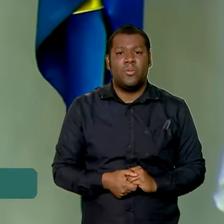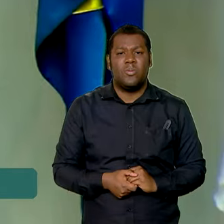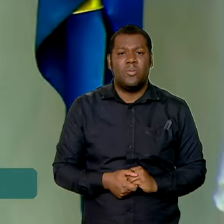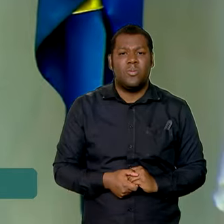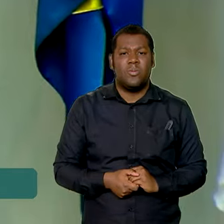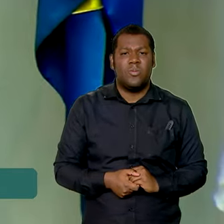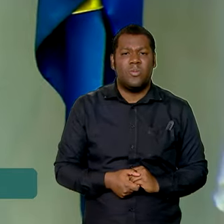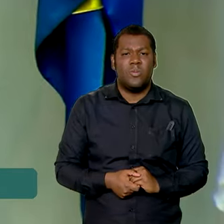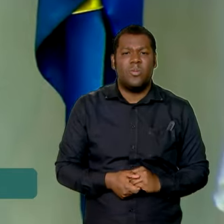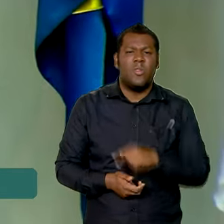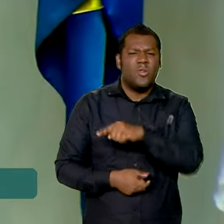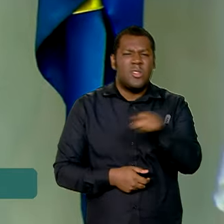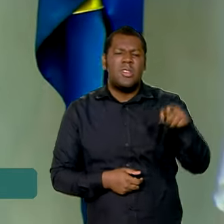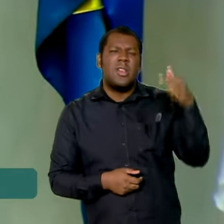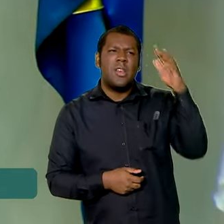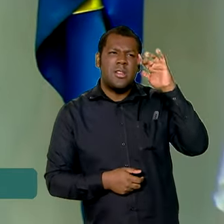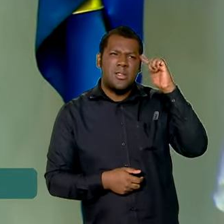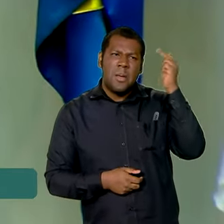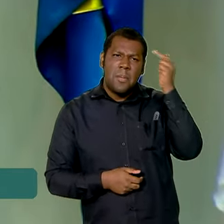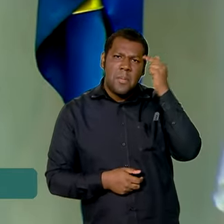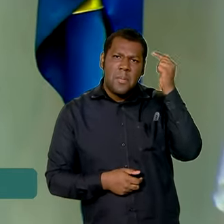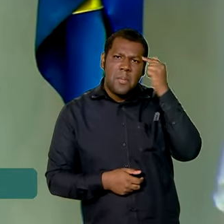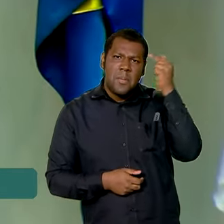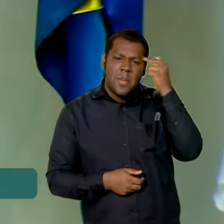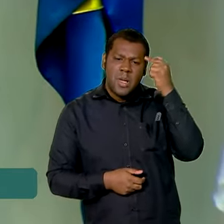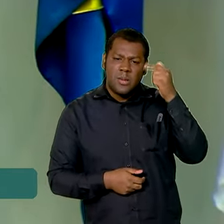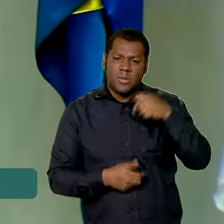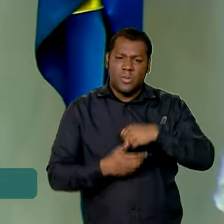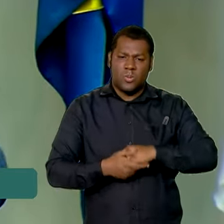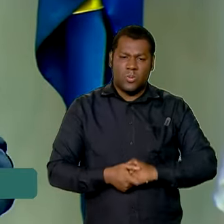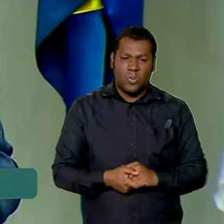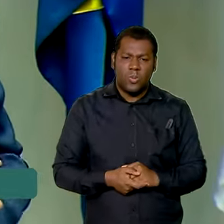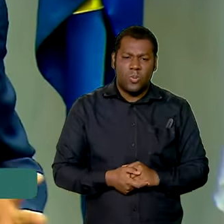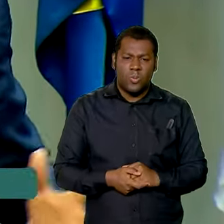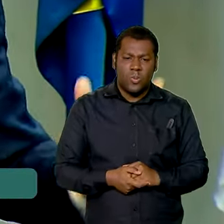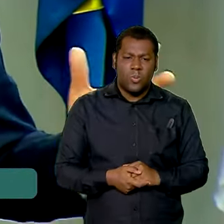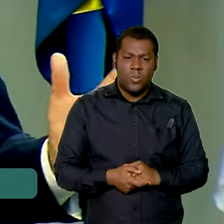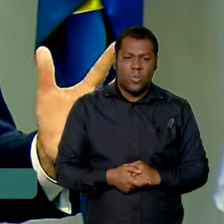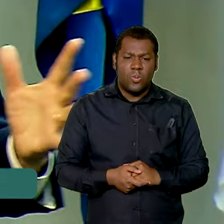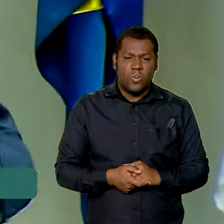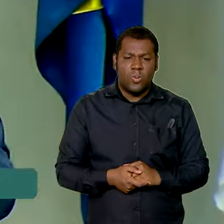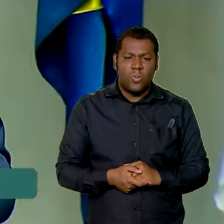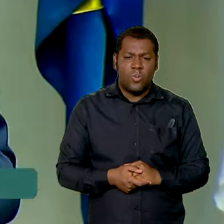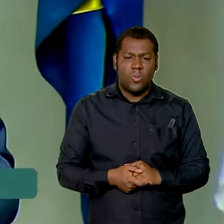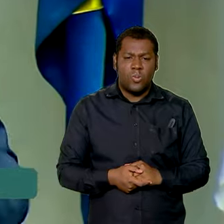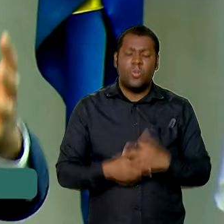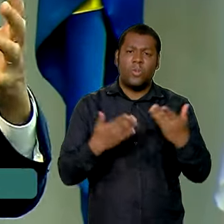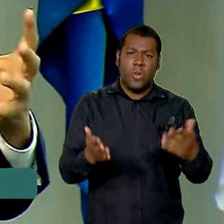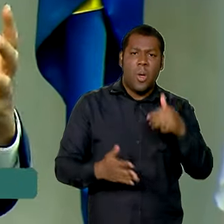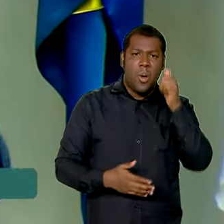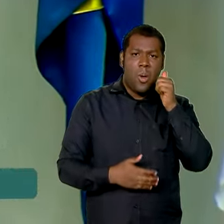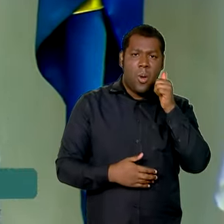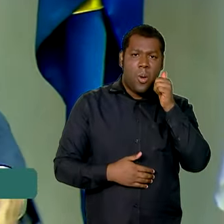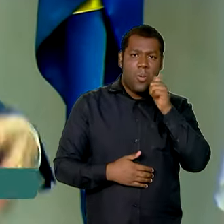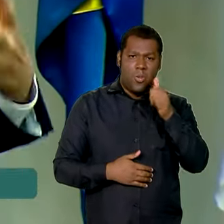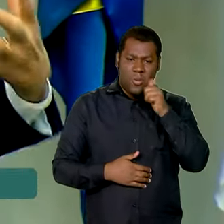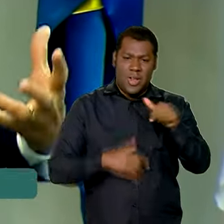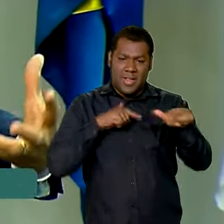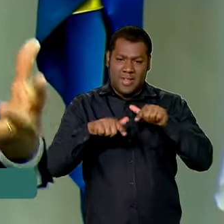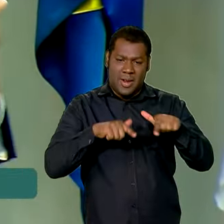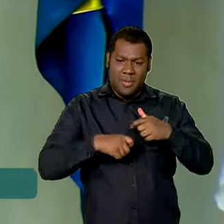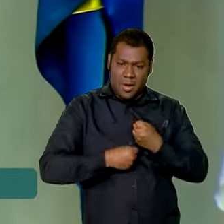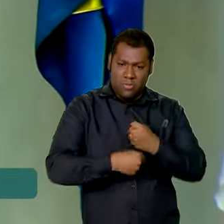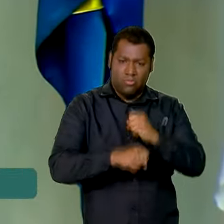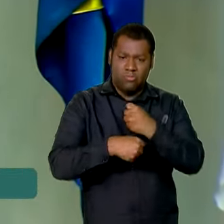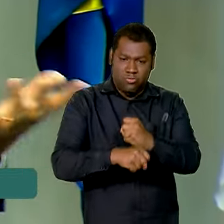conseguem imaginar, como eu imagino, poder ter a qualificação para empregadas domésticas,